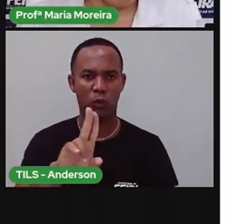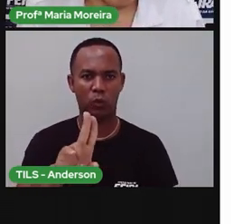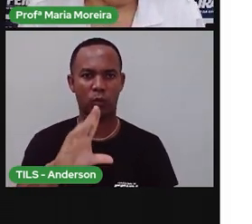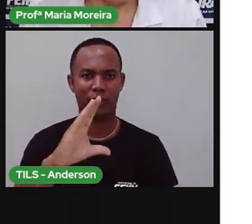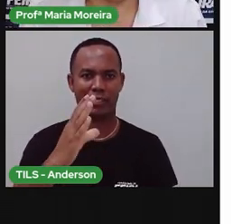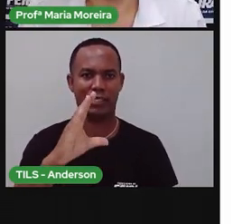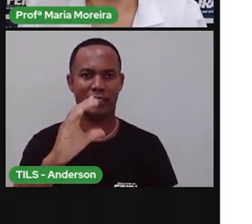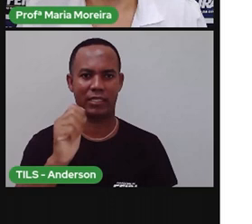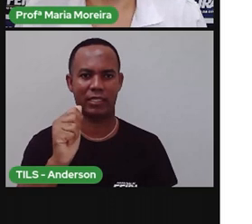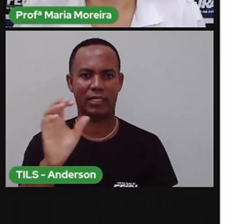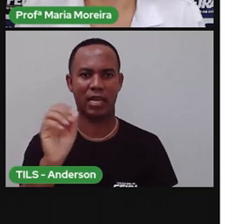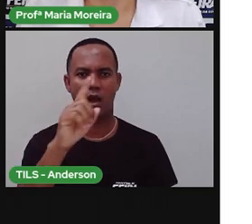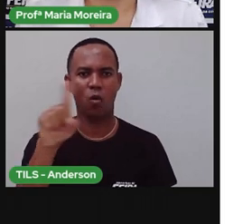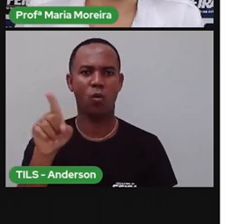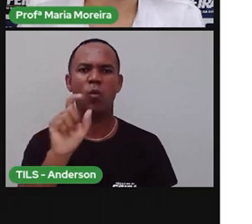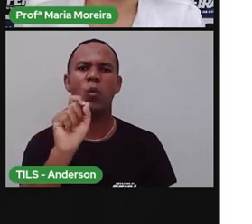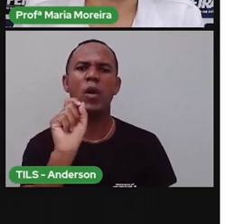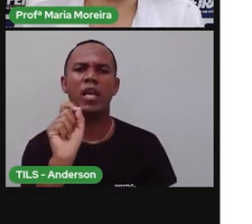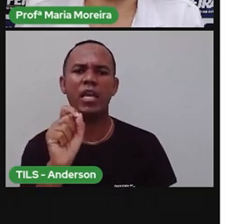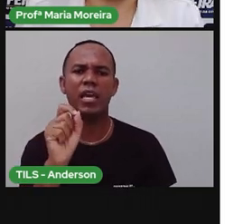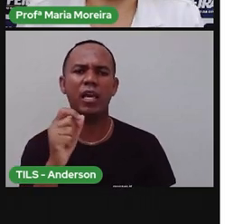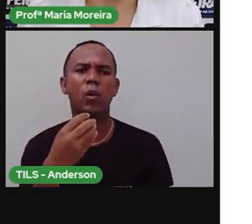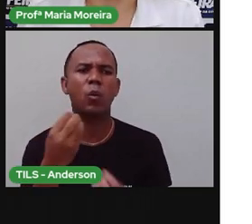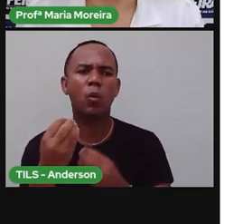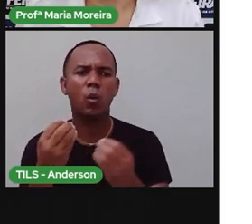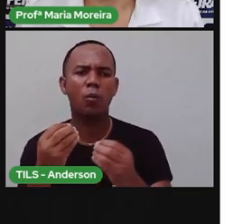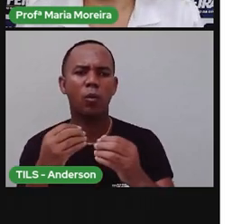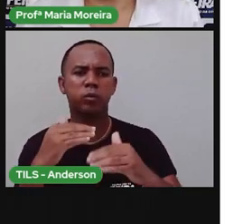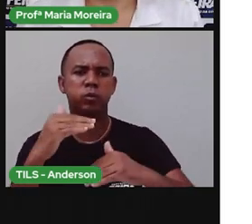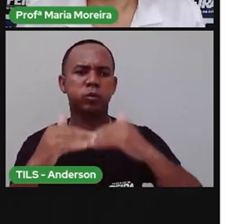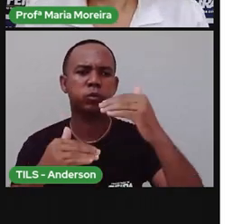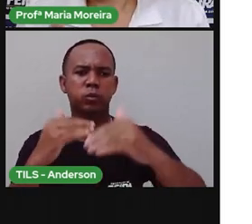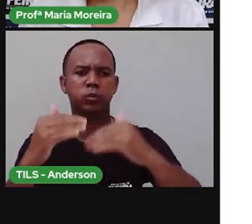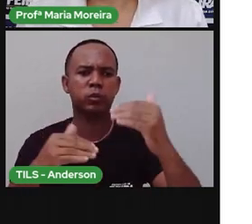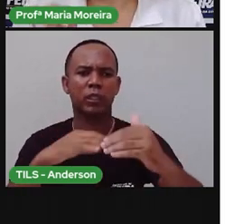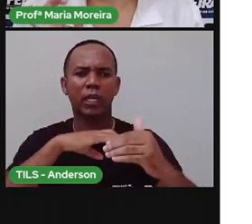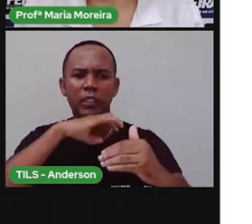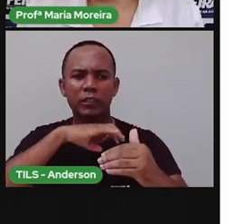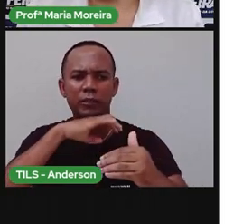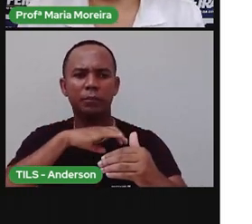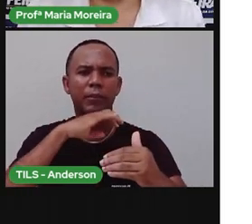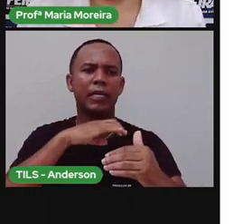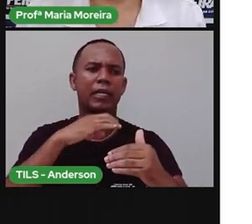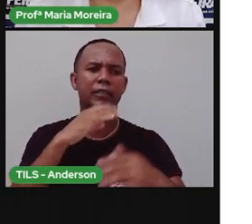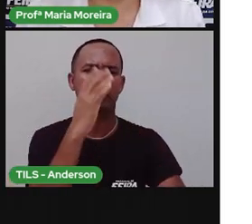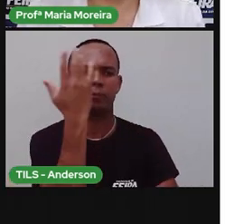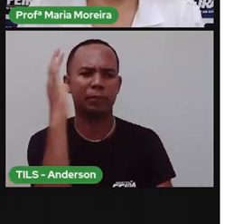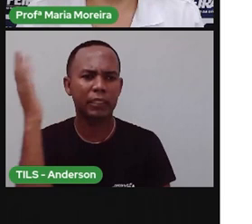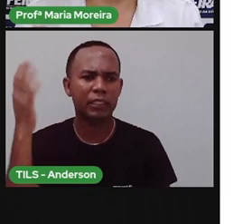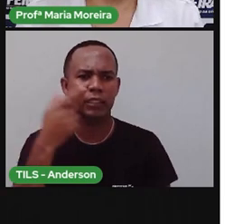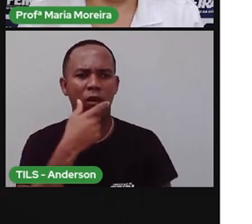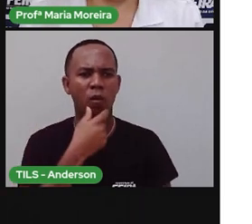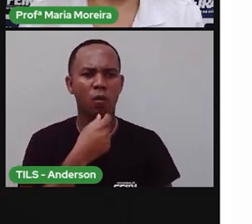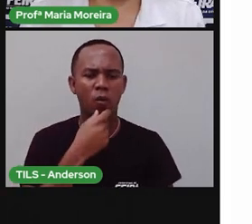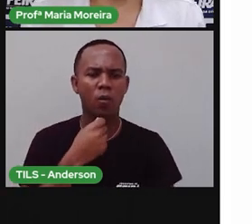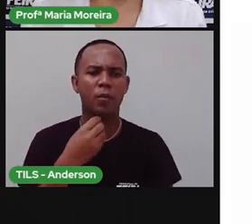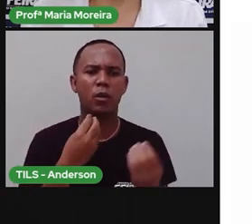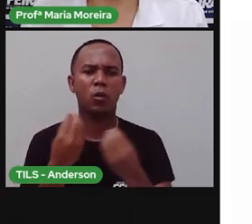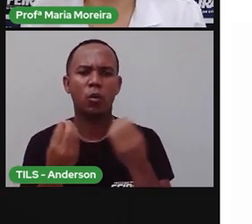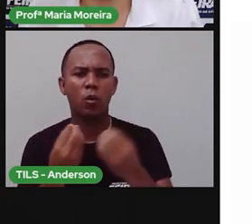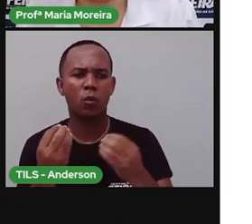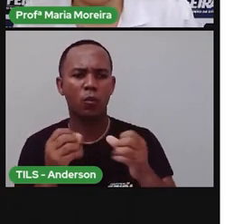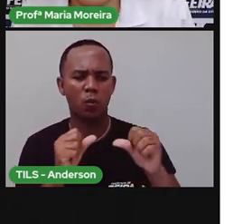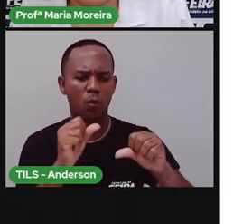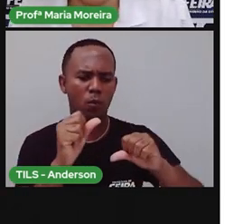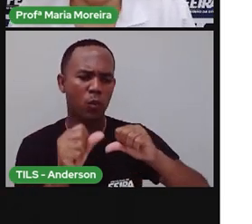plantas evoluíram? Que os animais, eles evoluíram? Pronto. Evolução é um processo no qual ocorrem